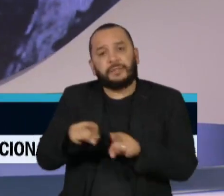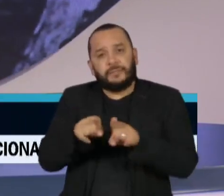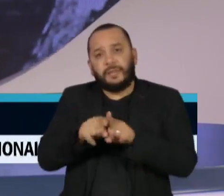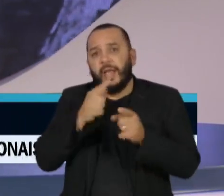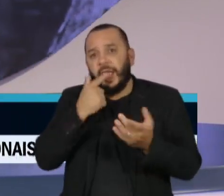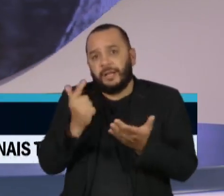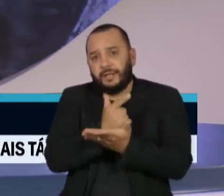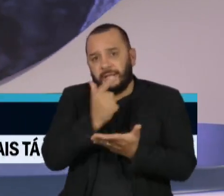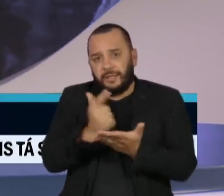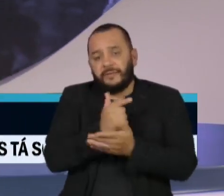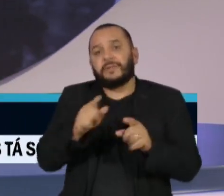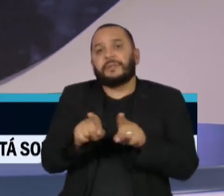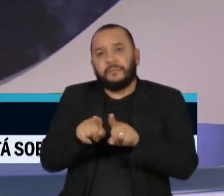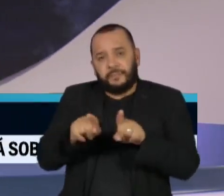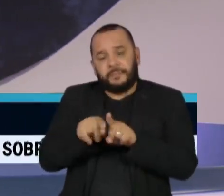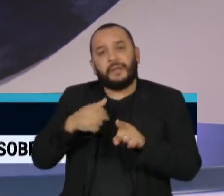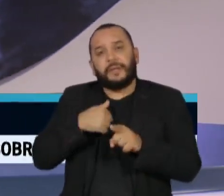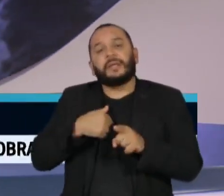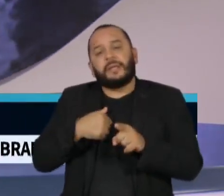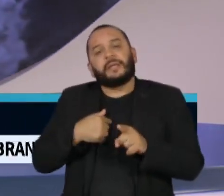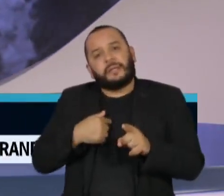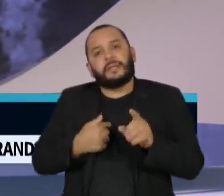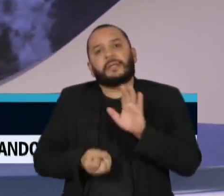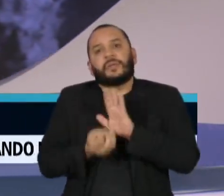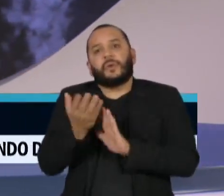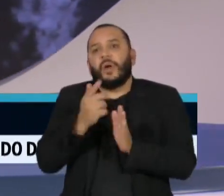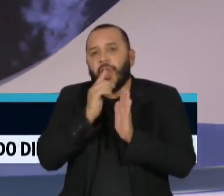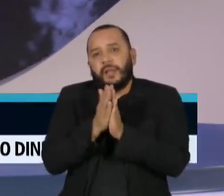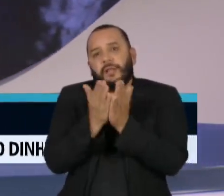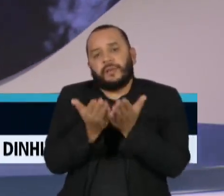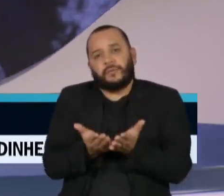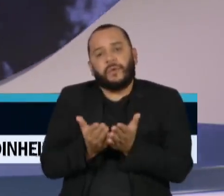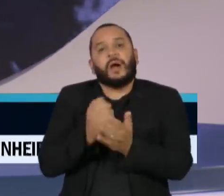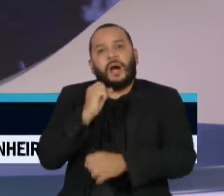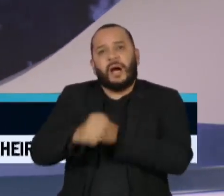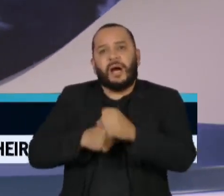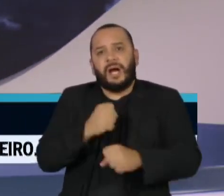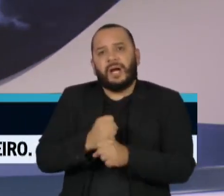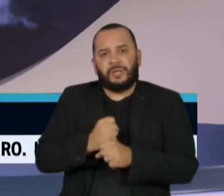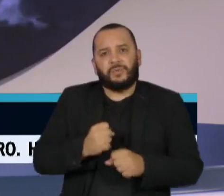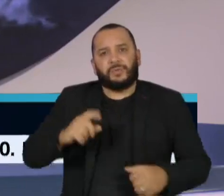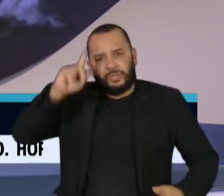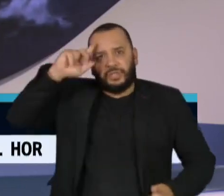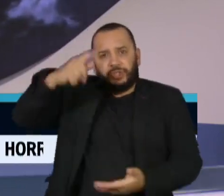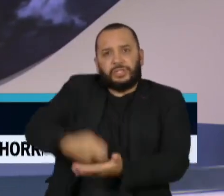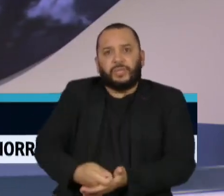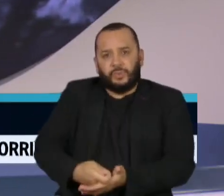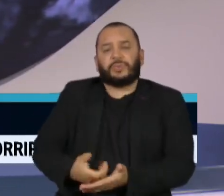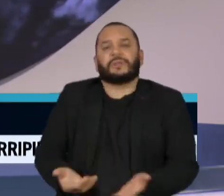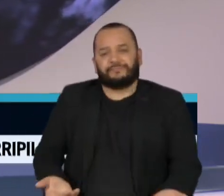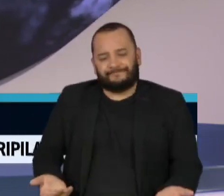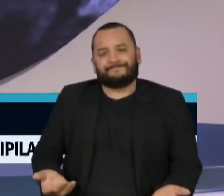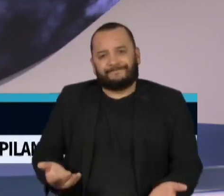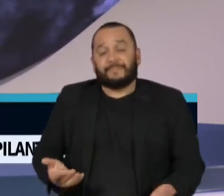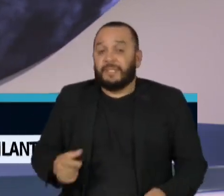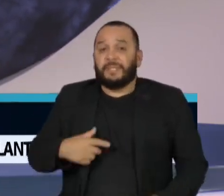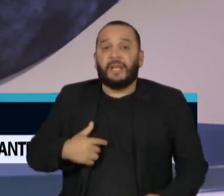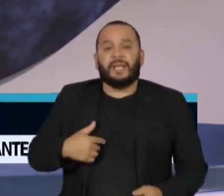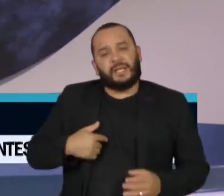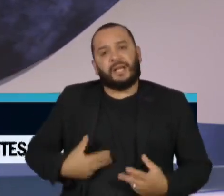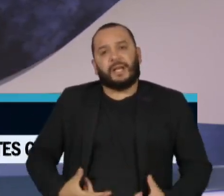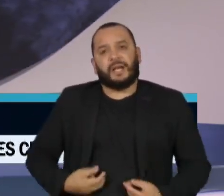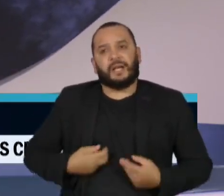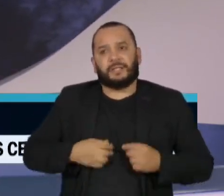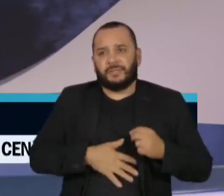Anos de Chumbo, o teatro brasileiro na cena de 1968. Vítima de um câncer no estômago, Quartin de Moraes